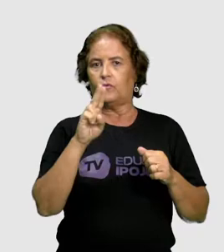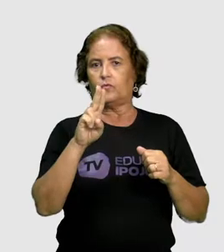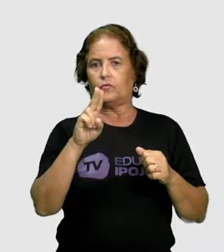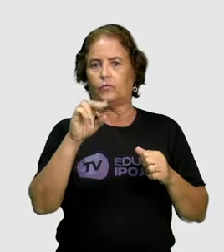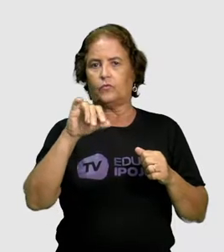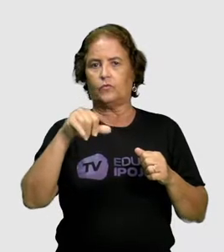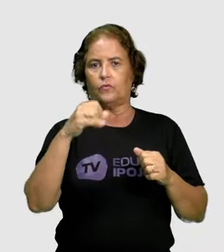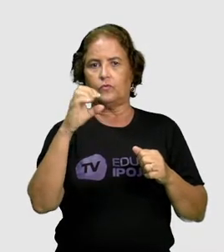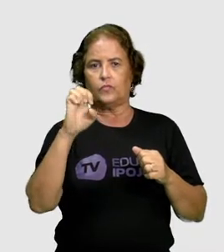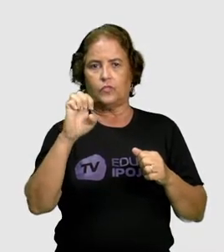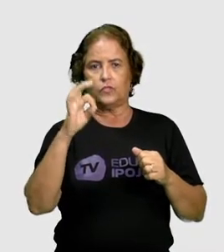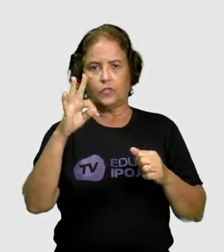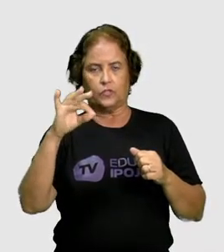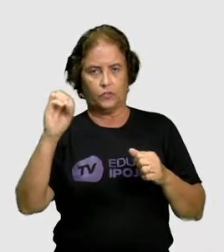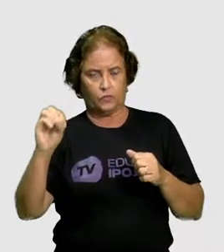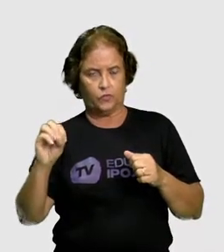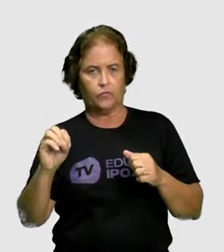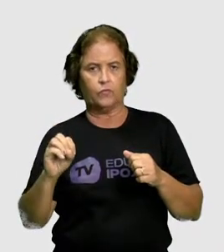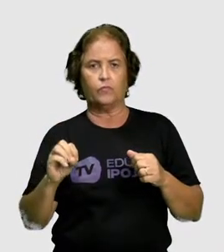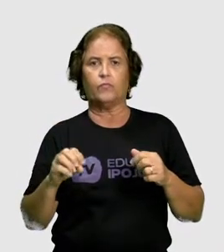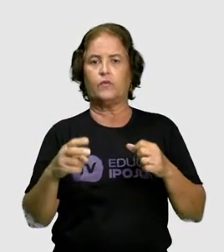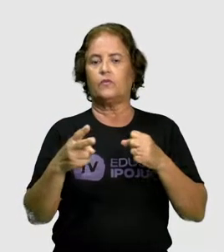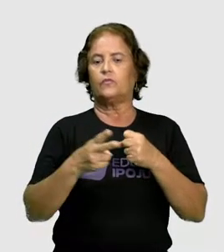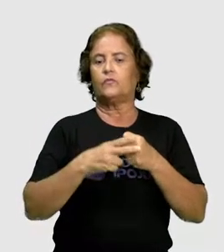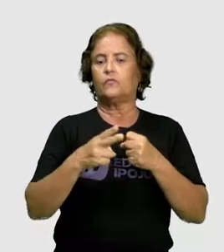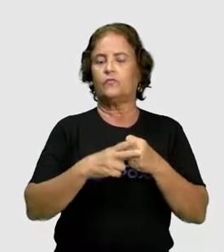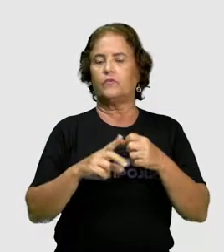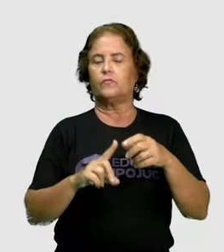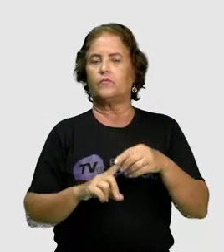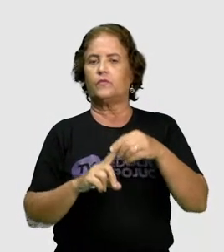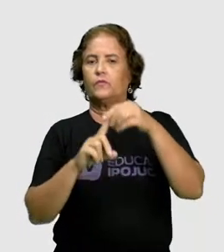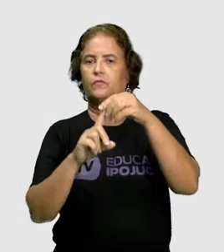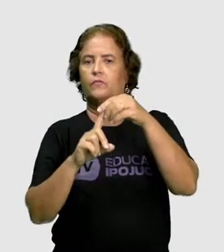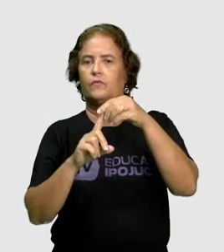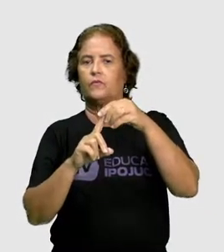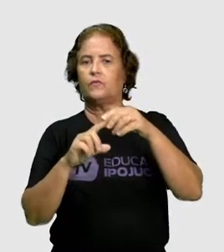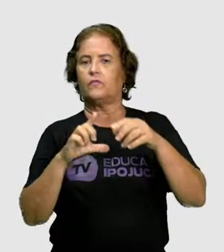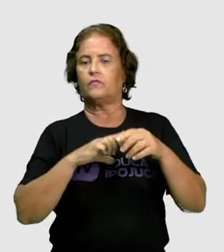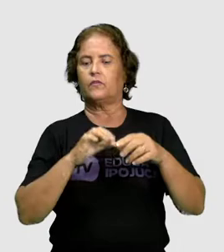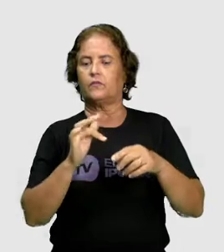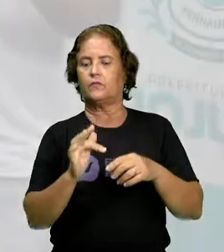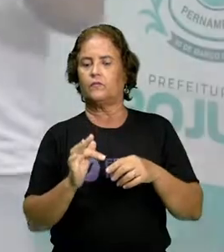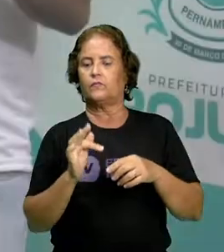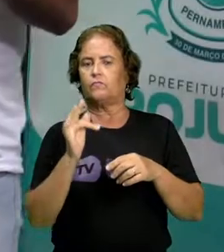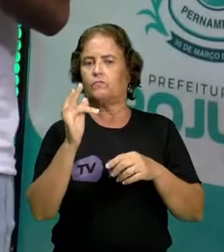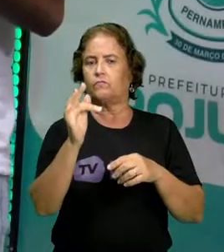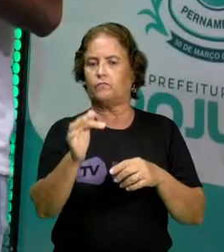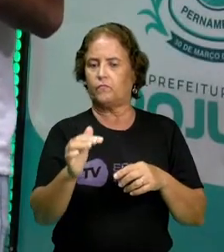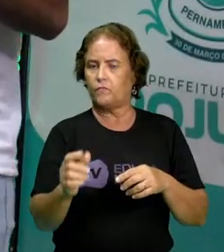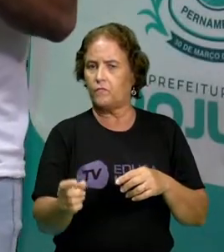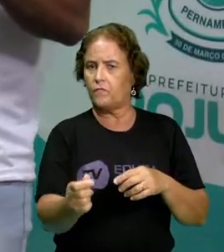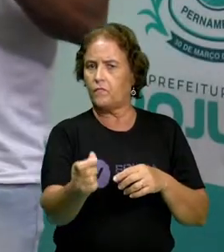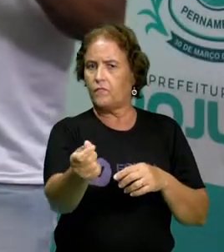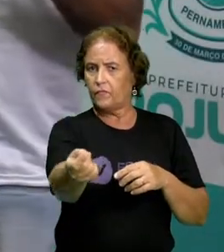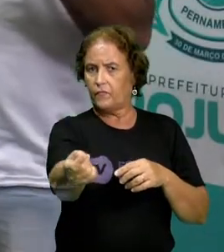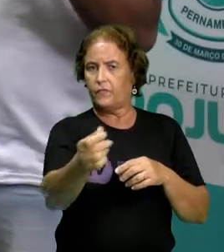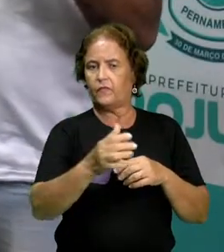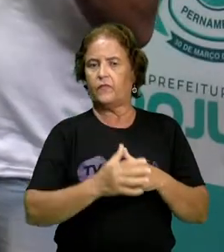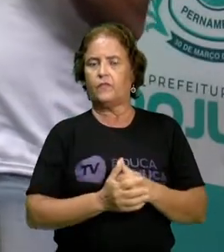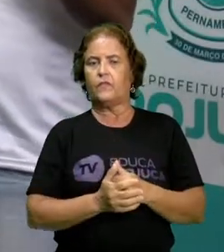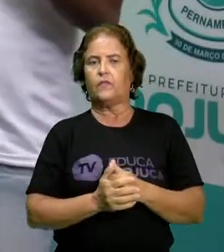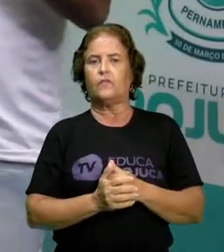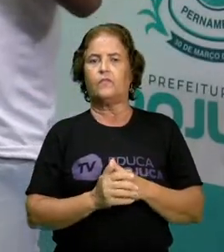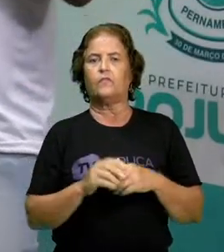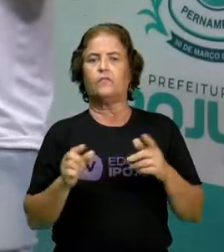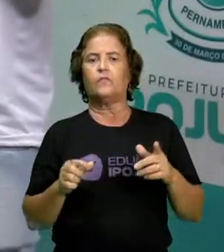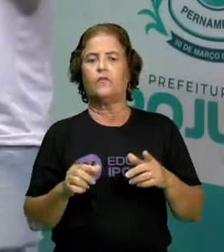verbo principal, que vai estar no infinitivo. E vocês sabem que no infinitivo são